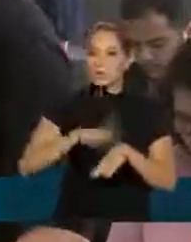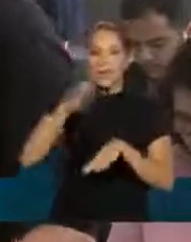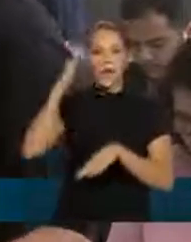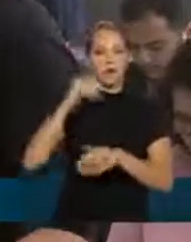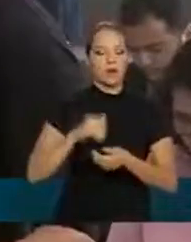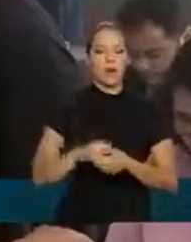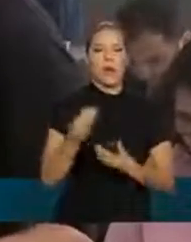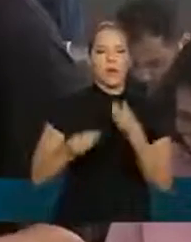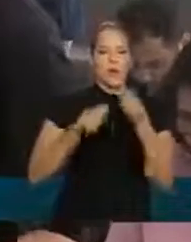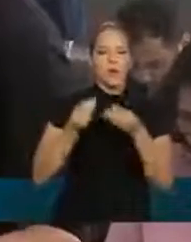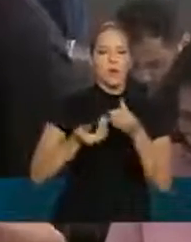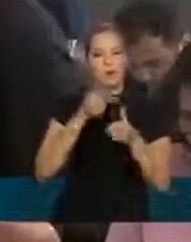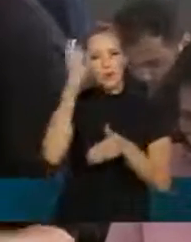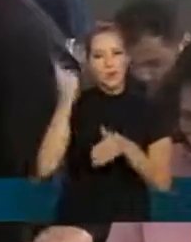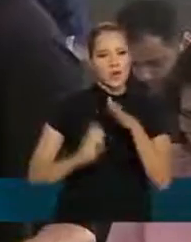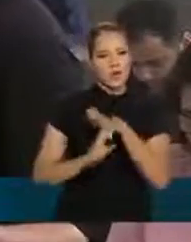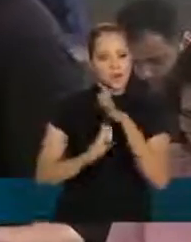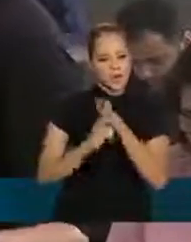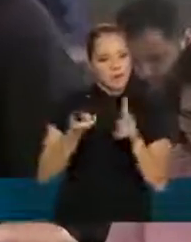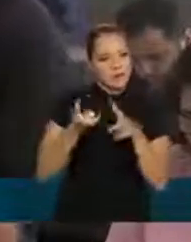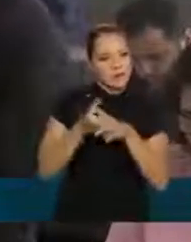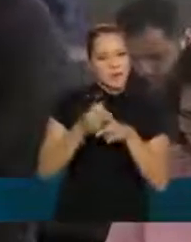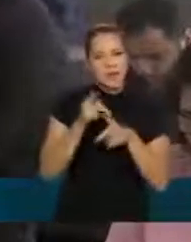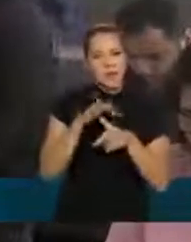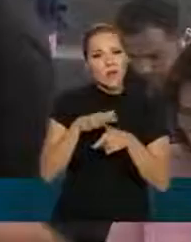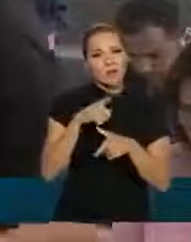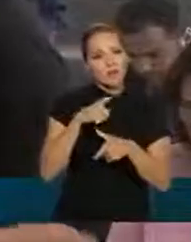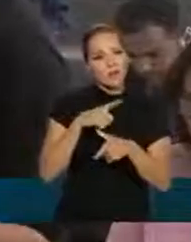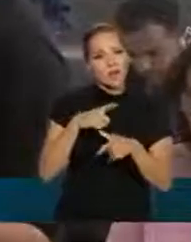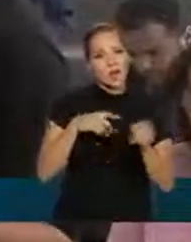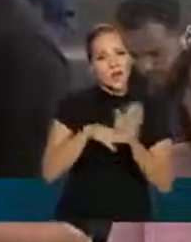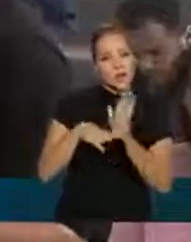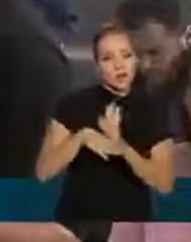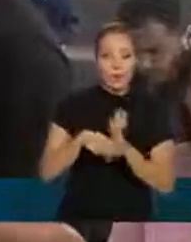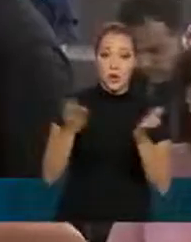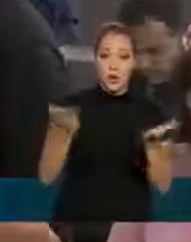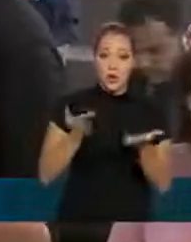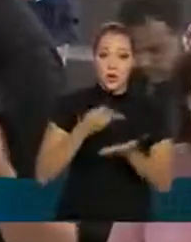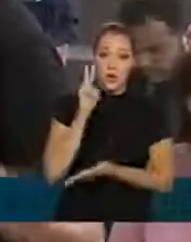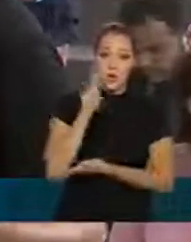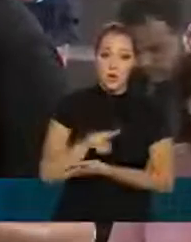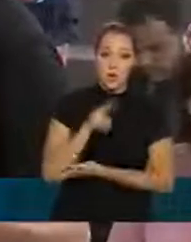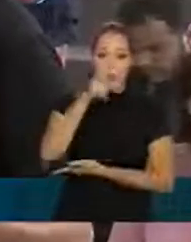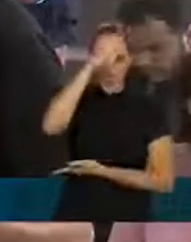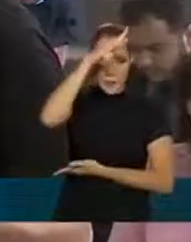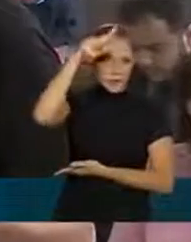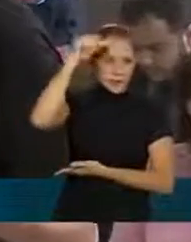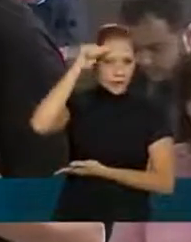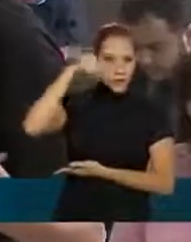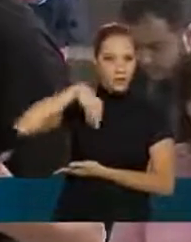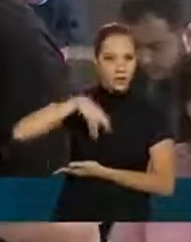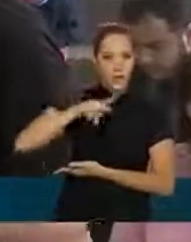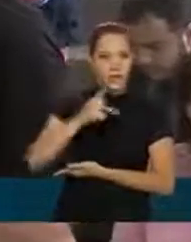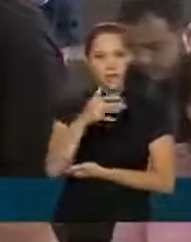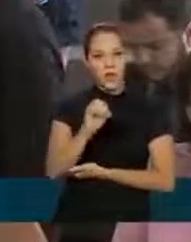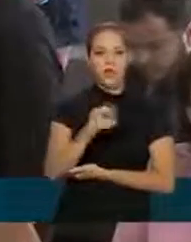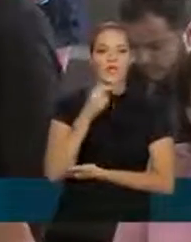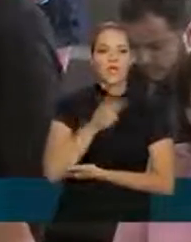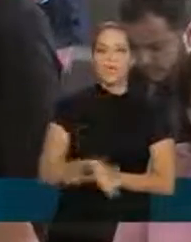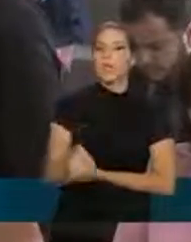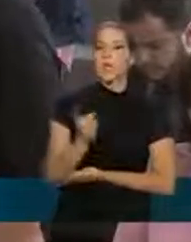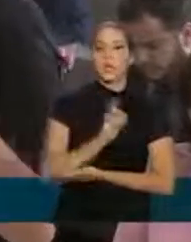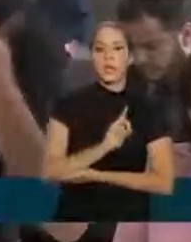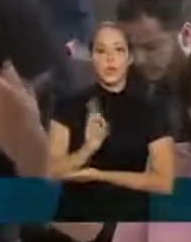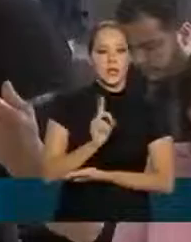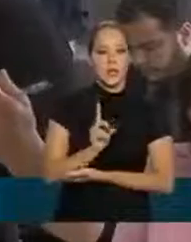empresário vai lidar com essa situação com essa pandemia hoje a gente já viu aí recentemente o prefeito de Milão até fez o meia culpa falou não